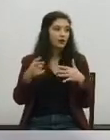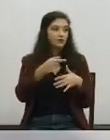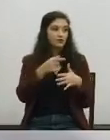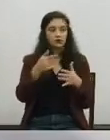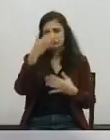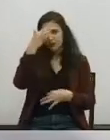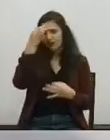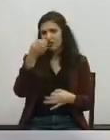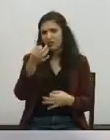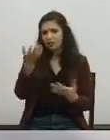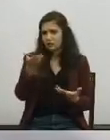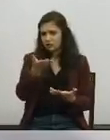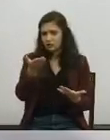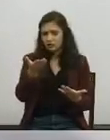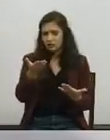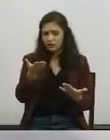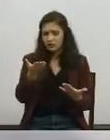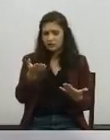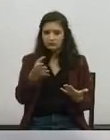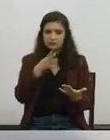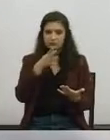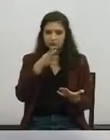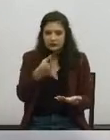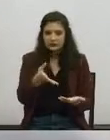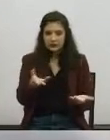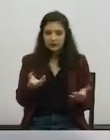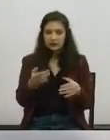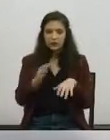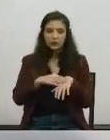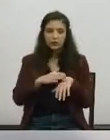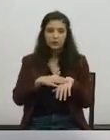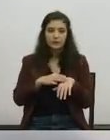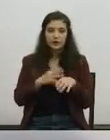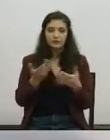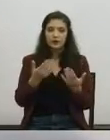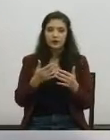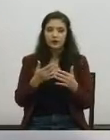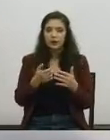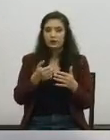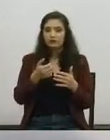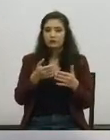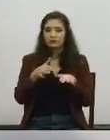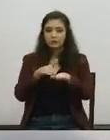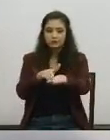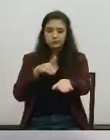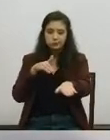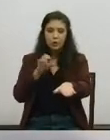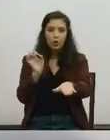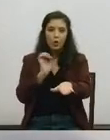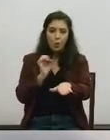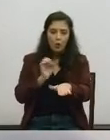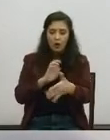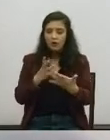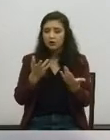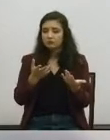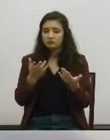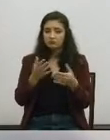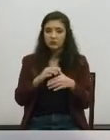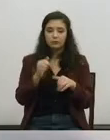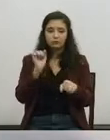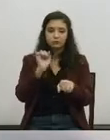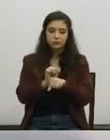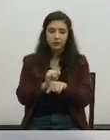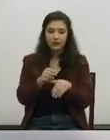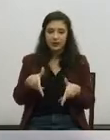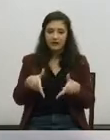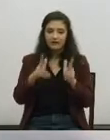certamente nesta minha acessão, não tem havido notícias de engarrafamentos, não tem havido notícias de bloqueio na Avenida